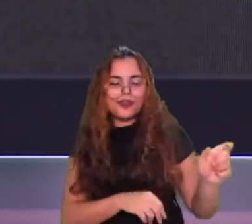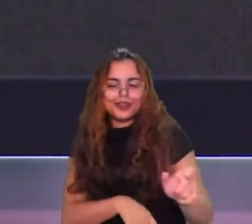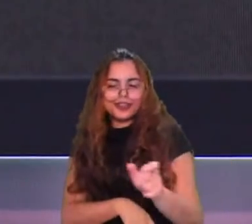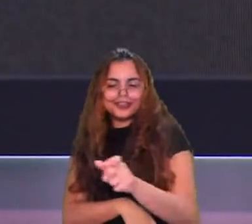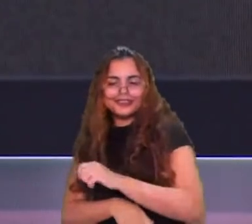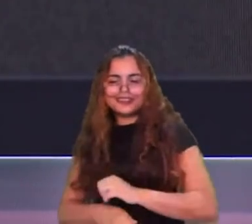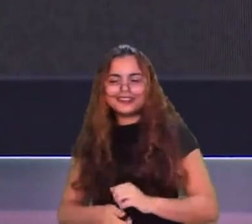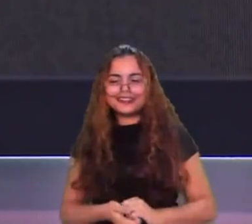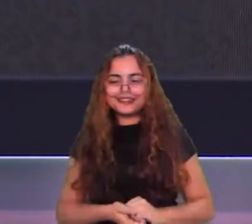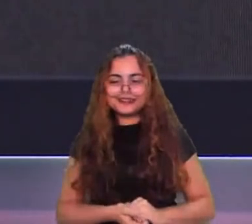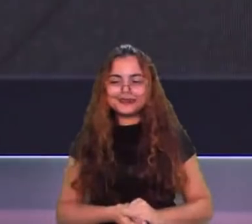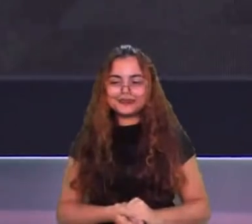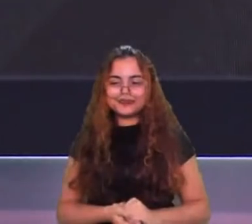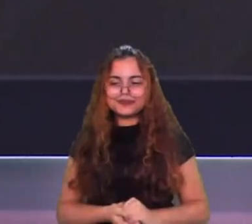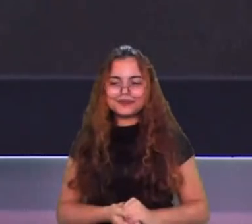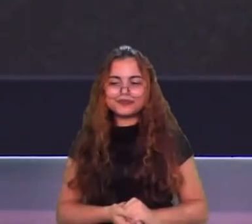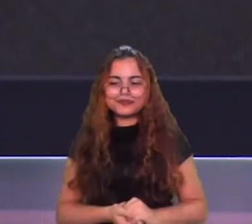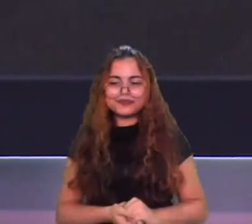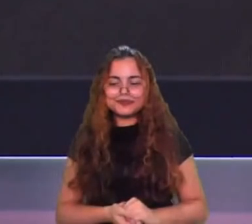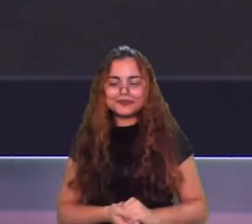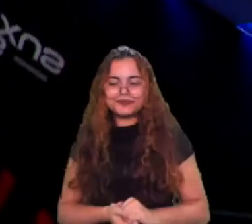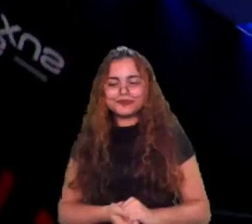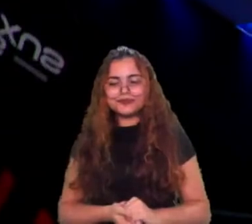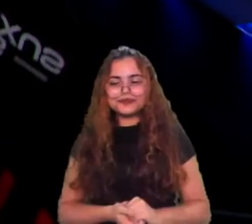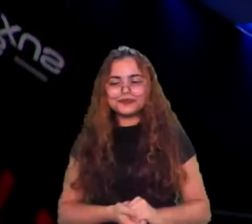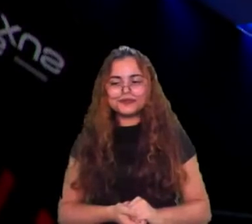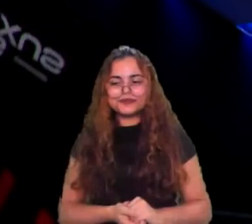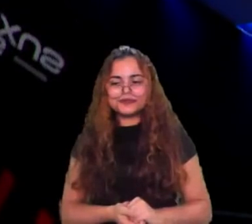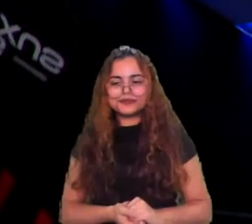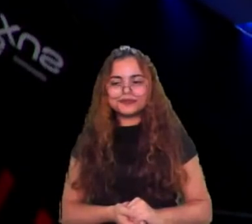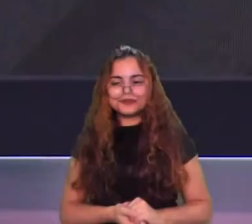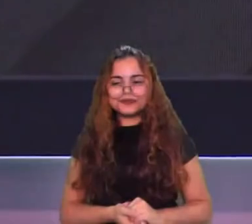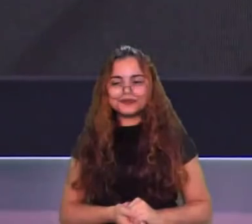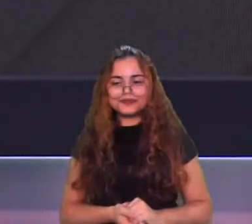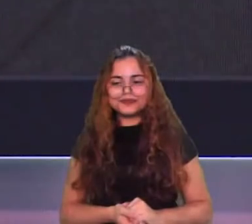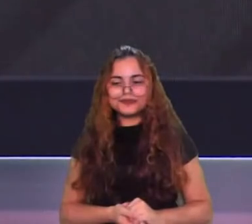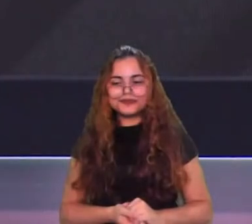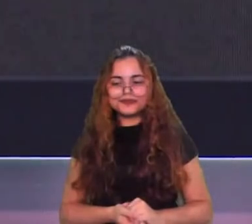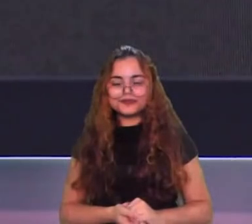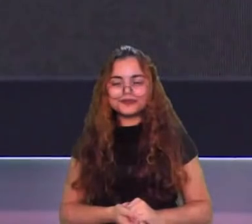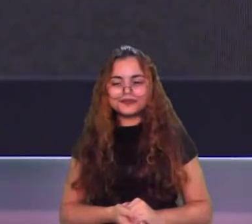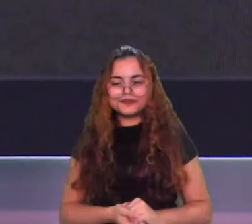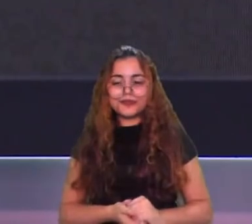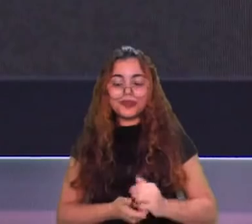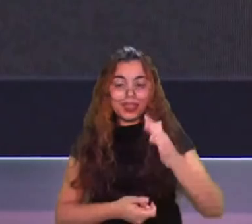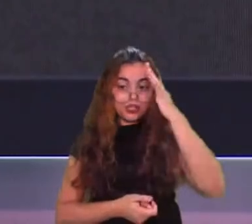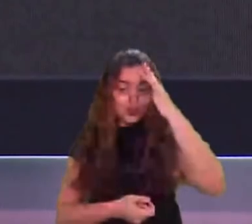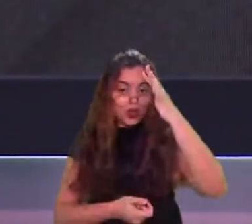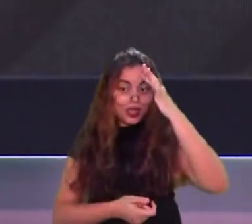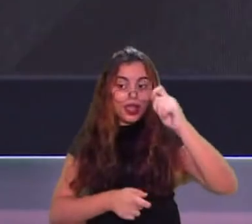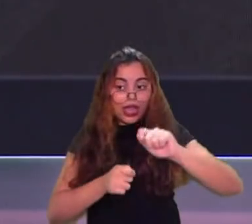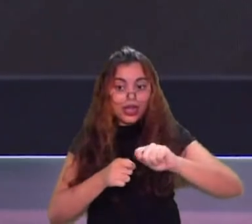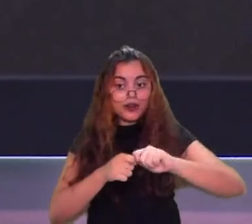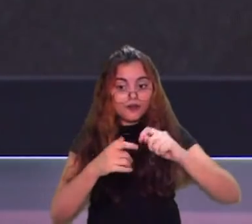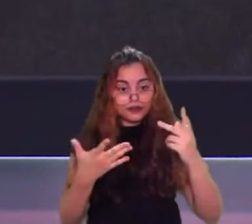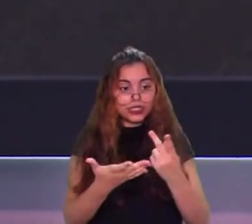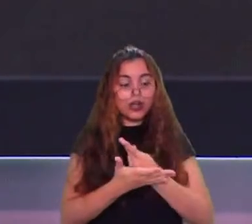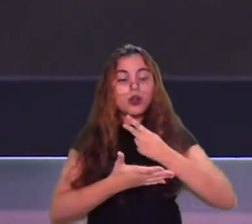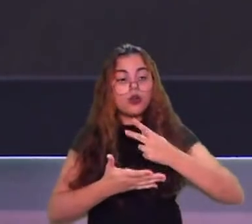E os moleques sonharam e ganharam, pô. Sonharam e fizeram acontecer. E foi muito da Red,